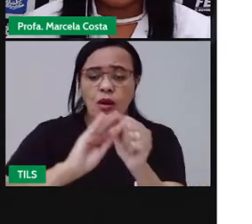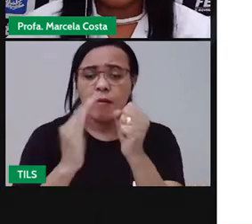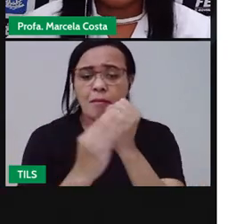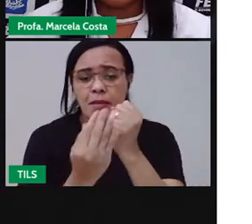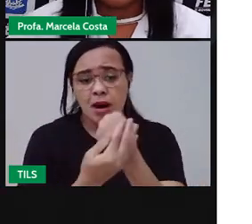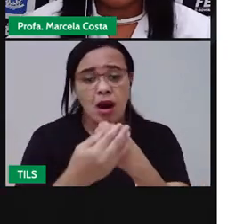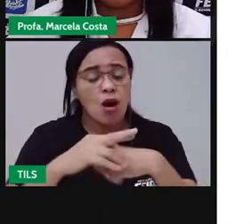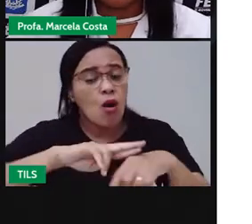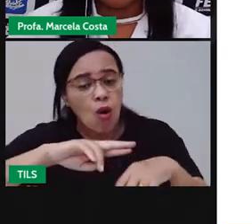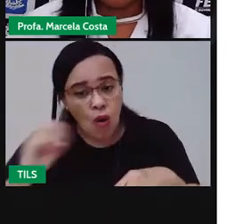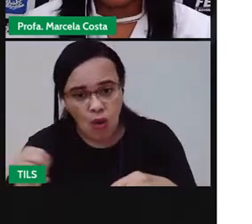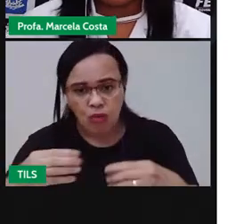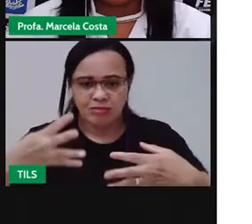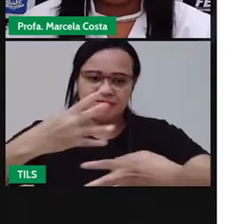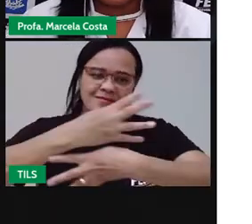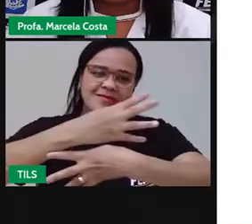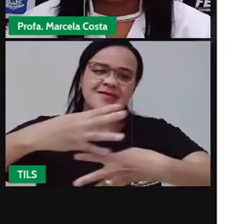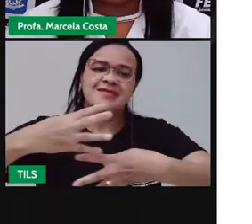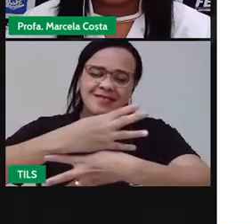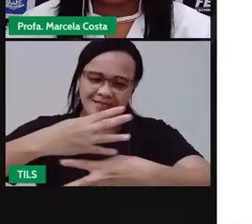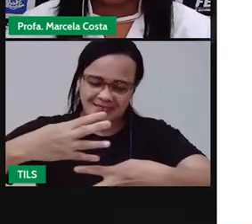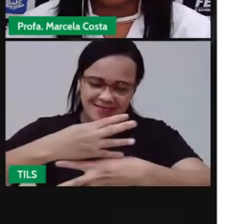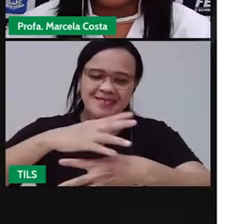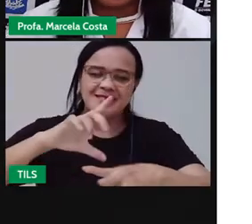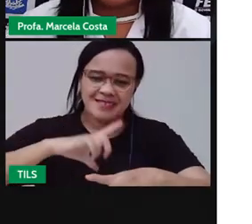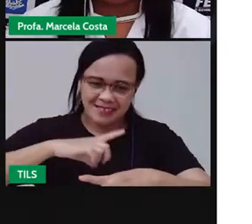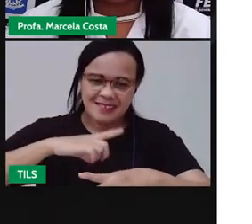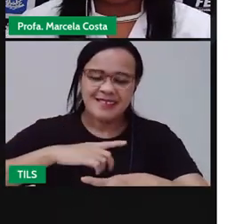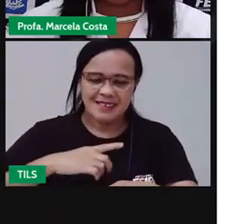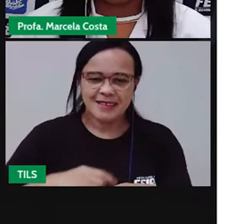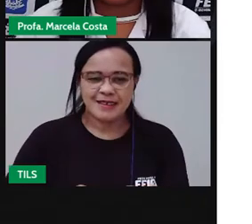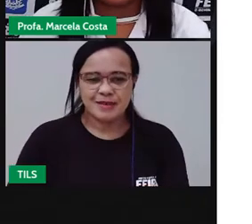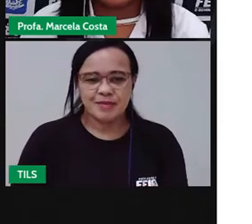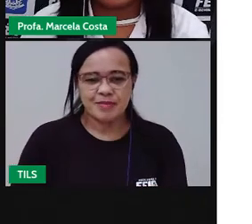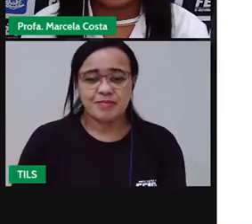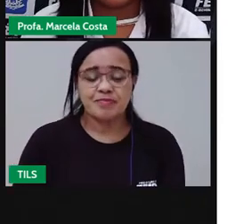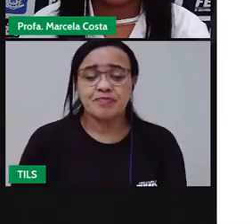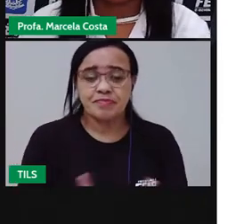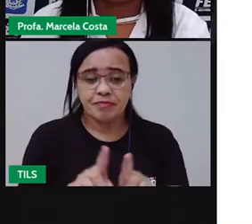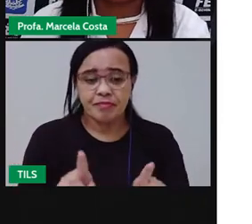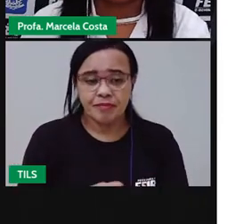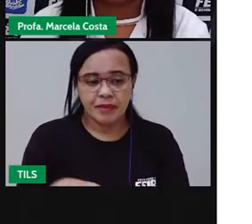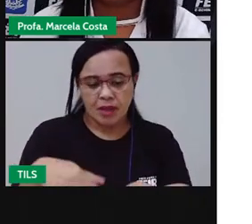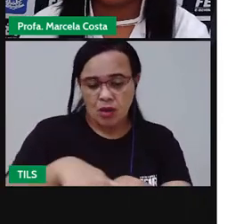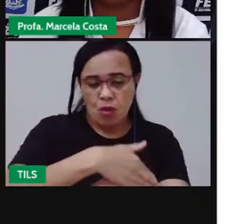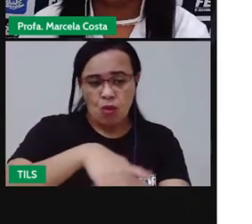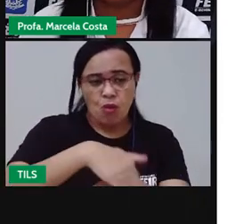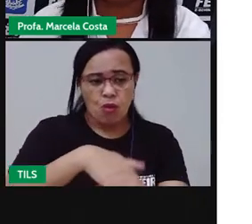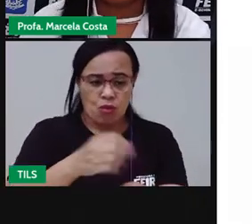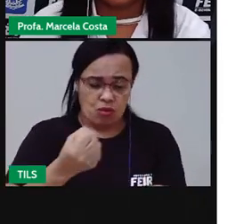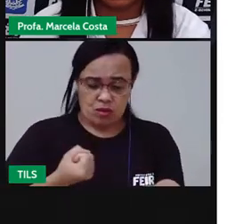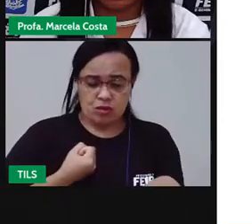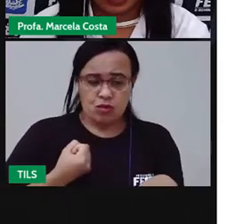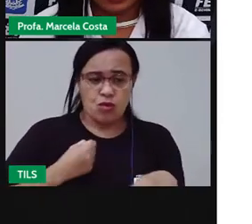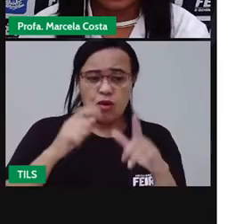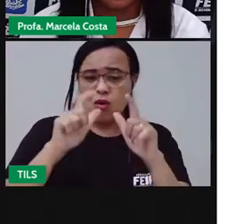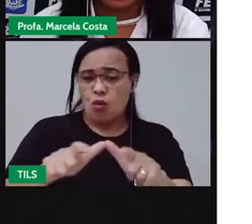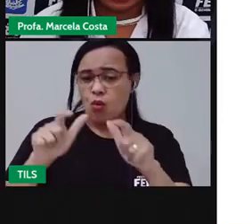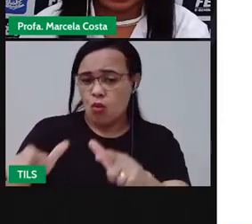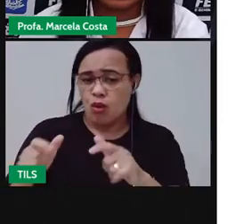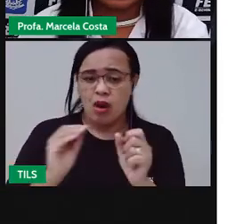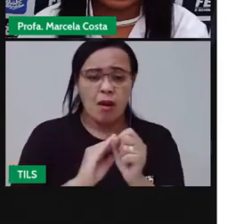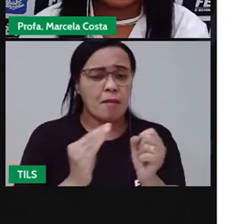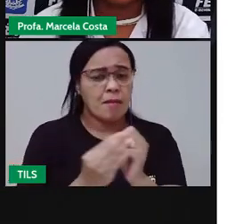numa cidade. A gente identifica, no endereço, o nome da rua, o